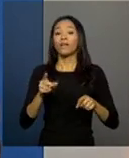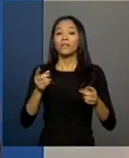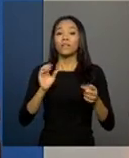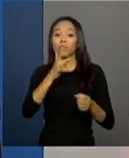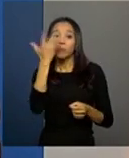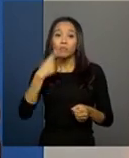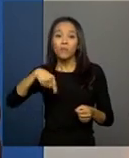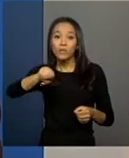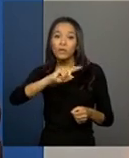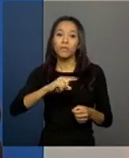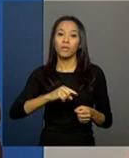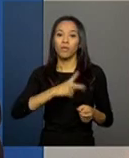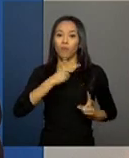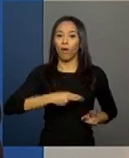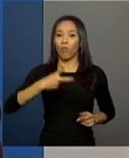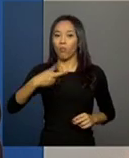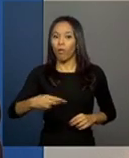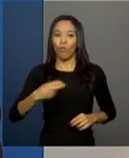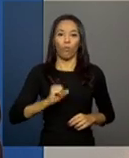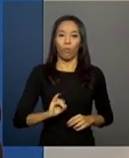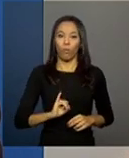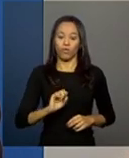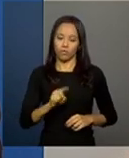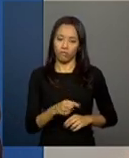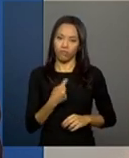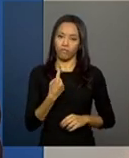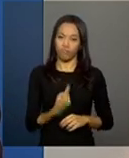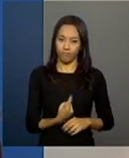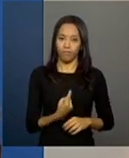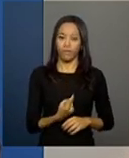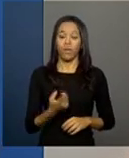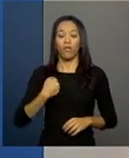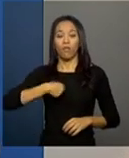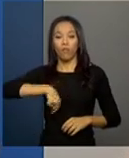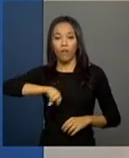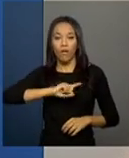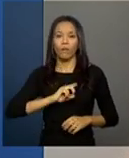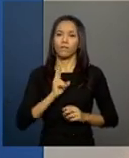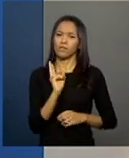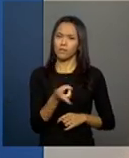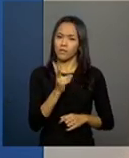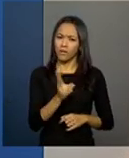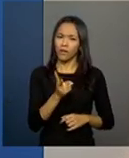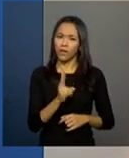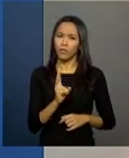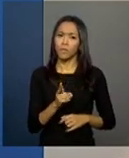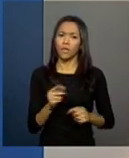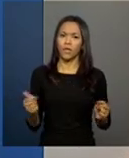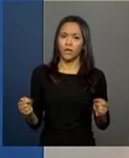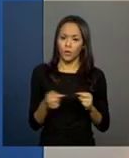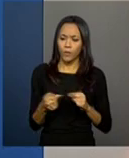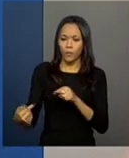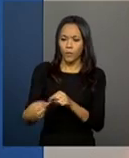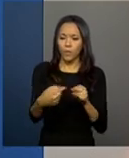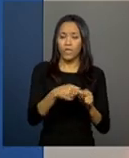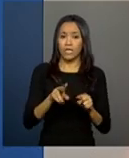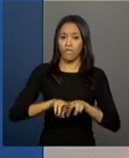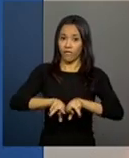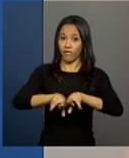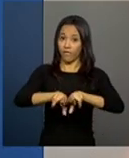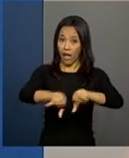replicar cadastros. Quer dizer, então, a ideia nossa é sempre integrar com outros sistemas ou criar um sistema